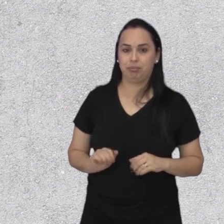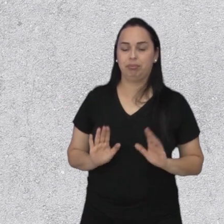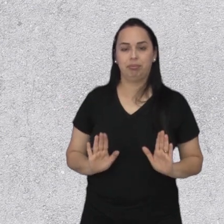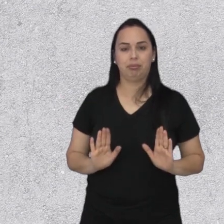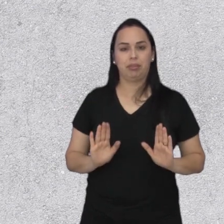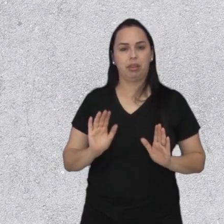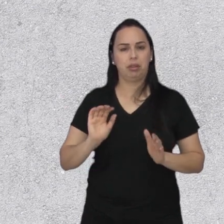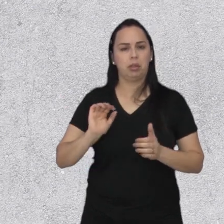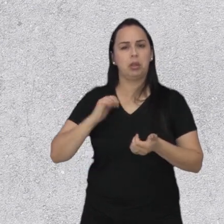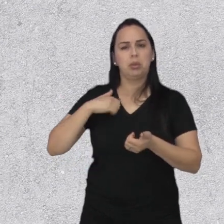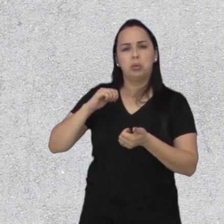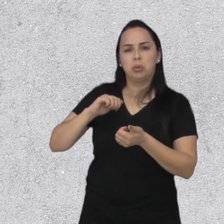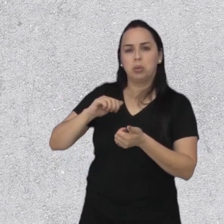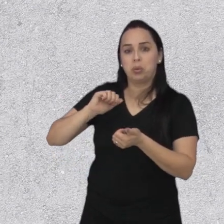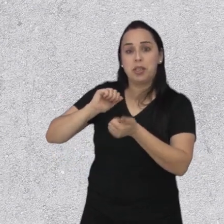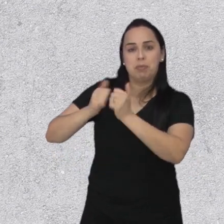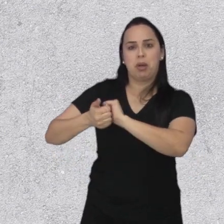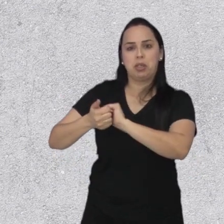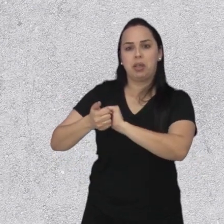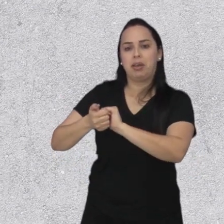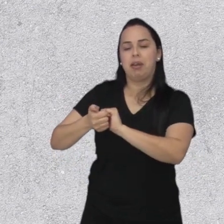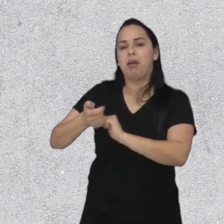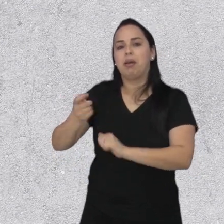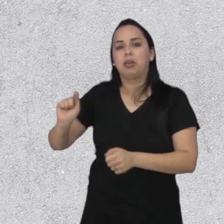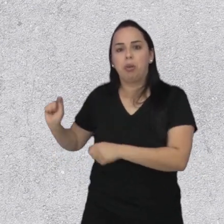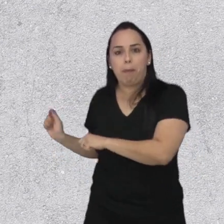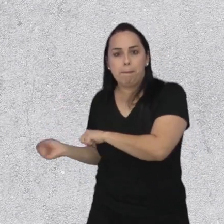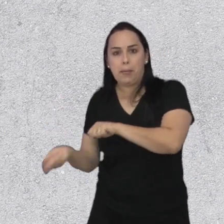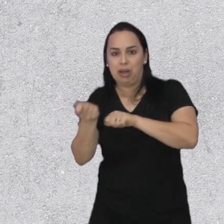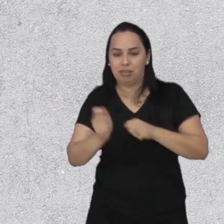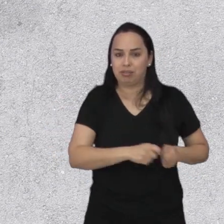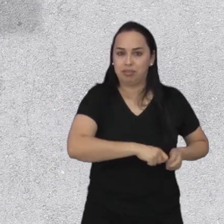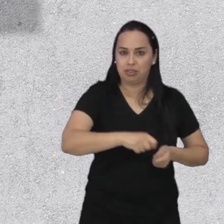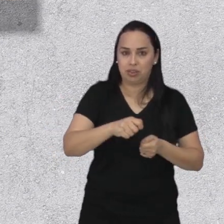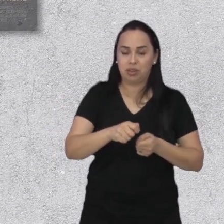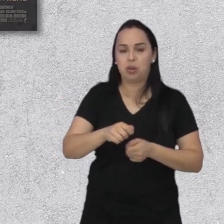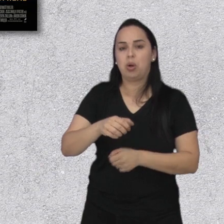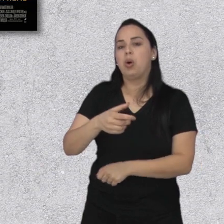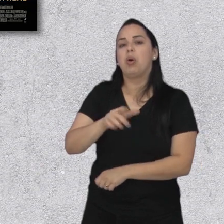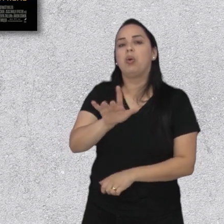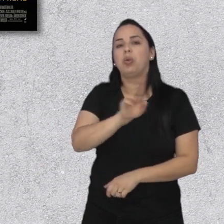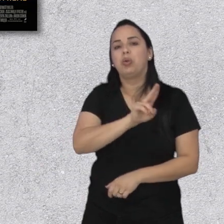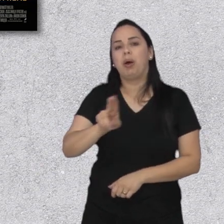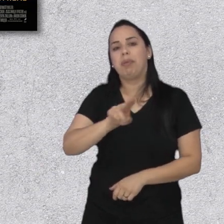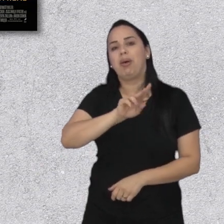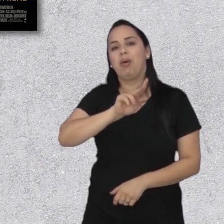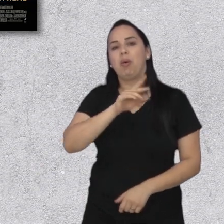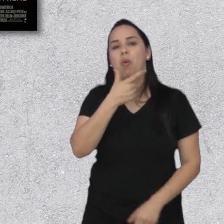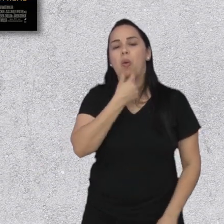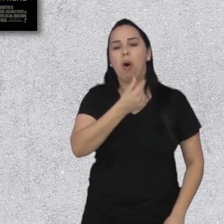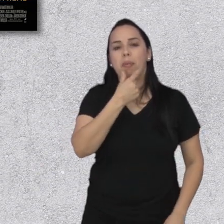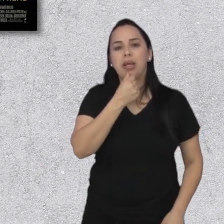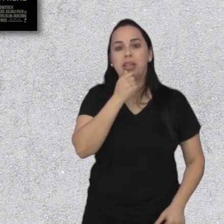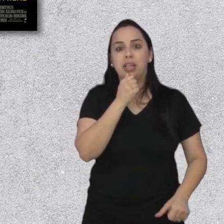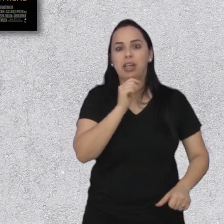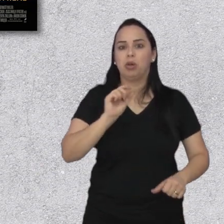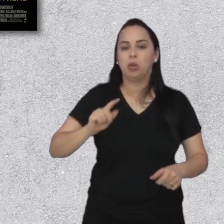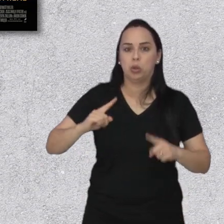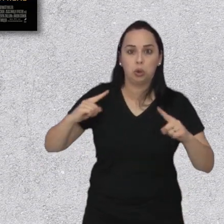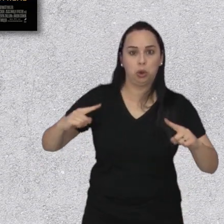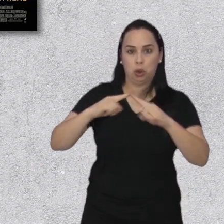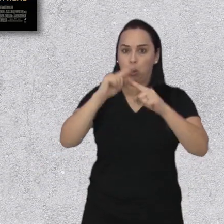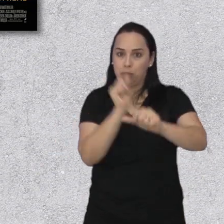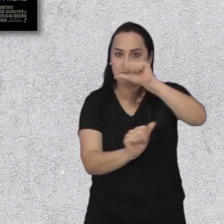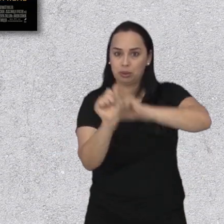de falar sobre um esporte pouco popular aqui no Brasil, o beisebol, o filme O Homem que Mudou o Jogo se destaca por contar a